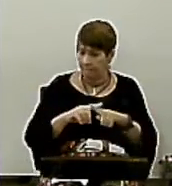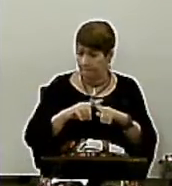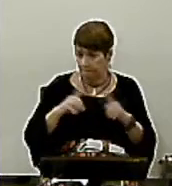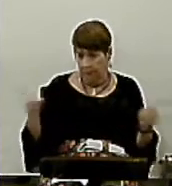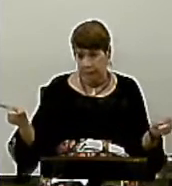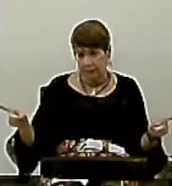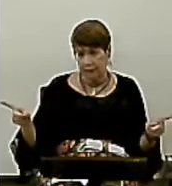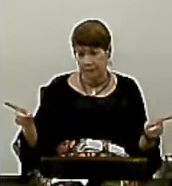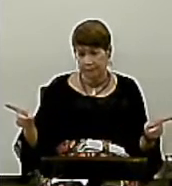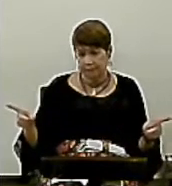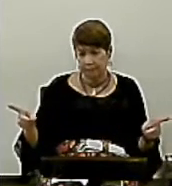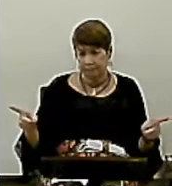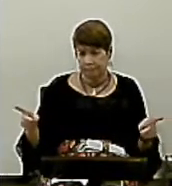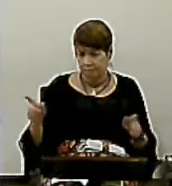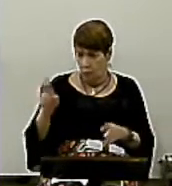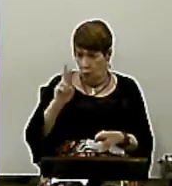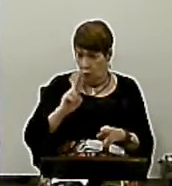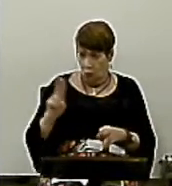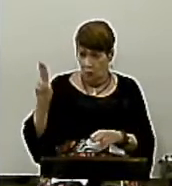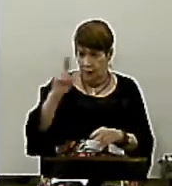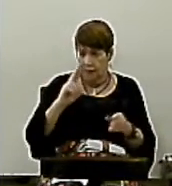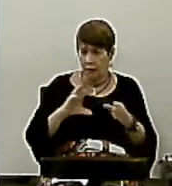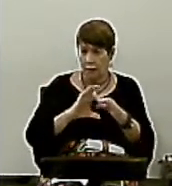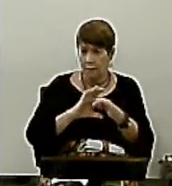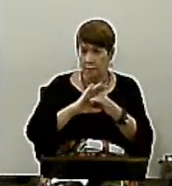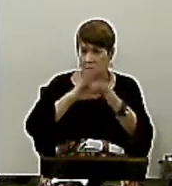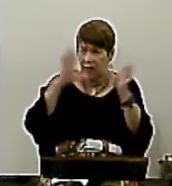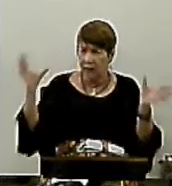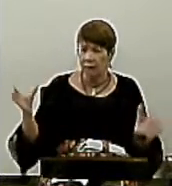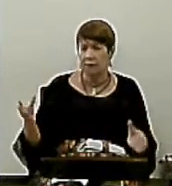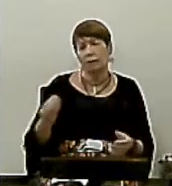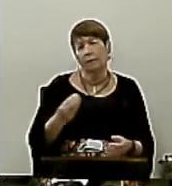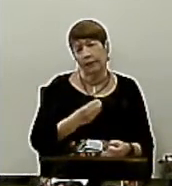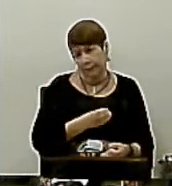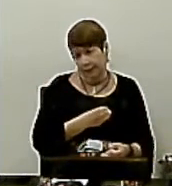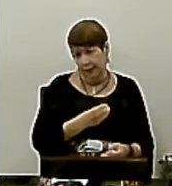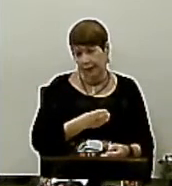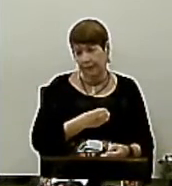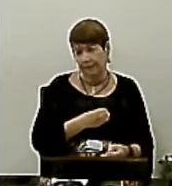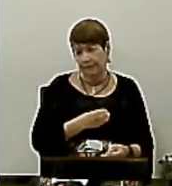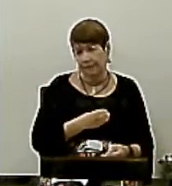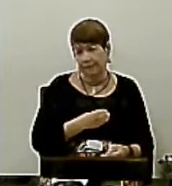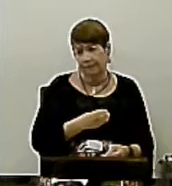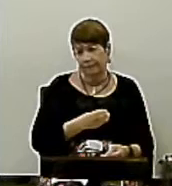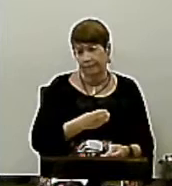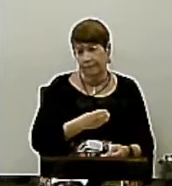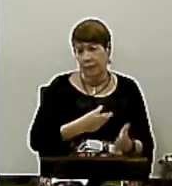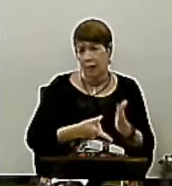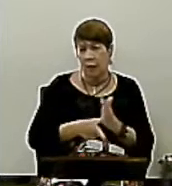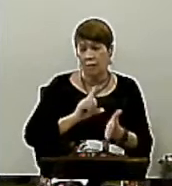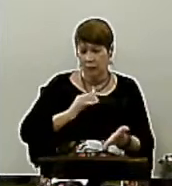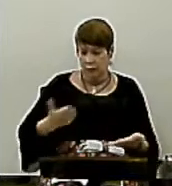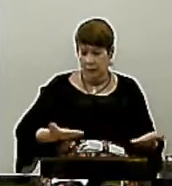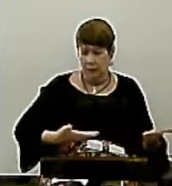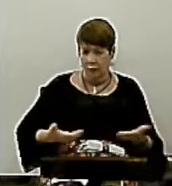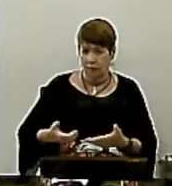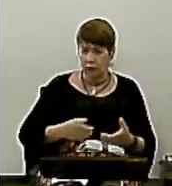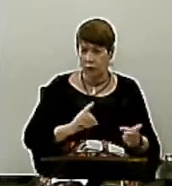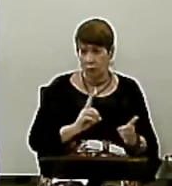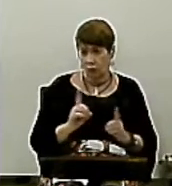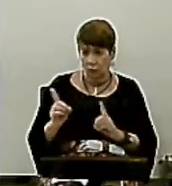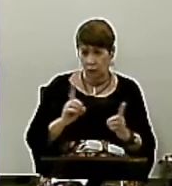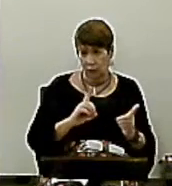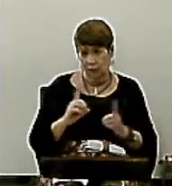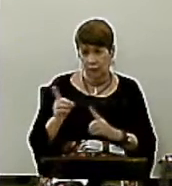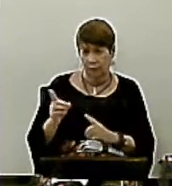não useis da liberdade para dar ocasião à carne Sede antes servos uns dos outros